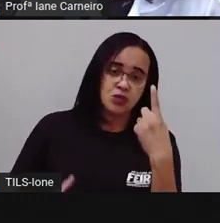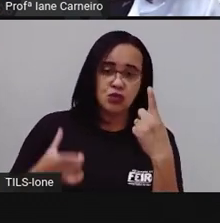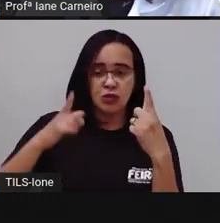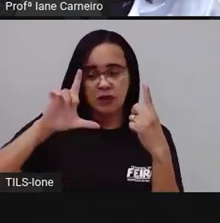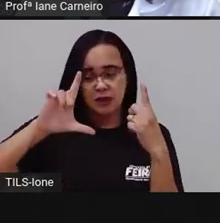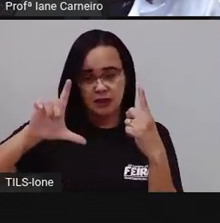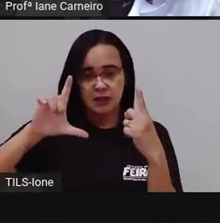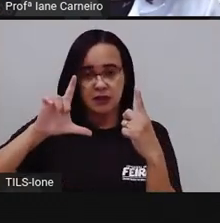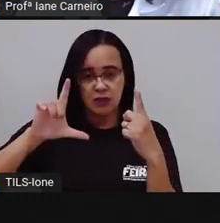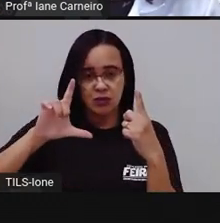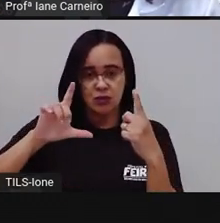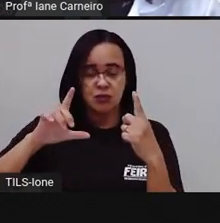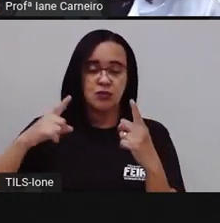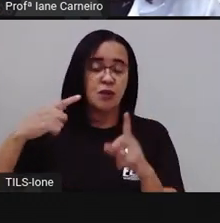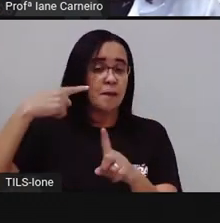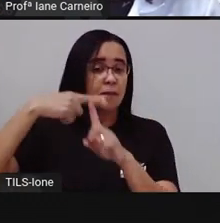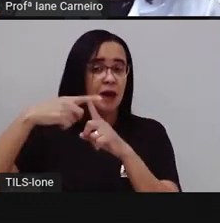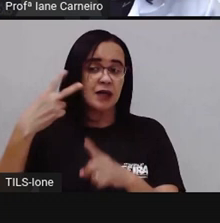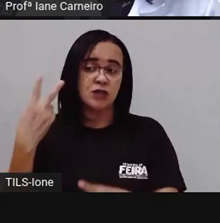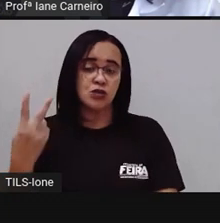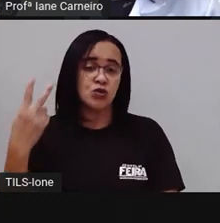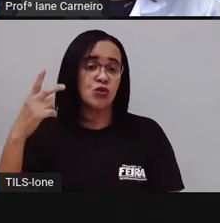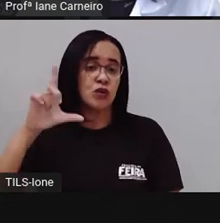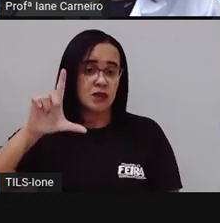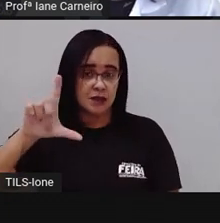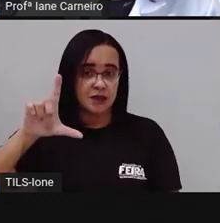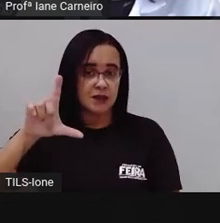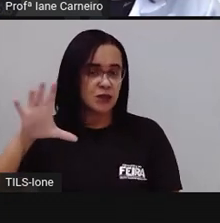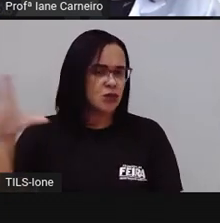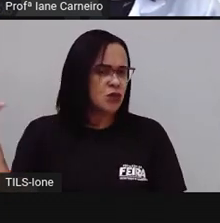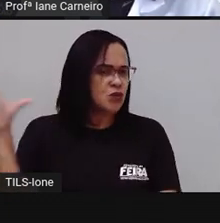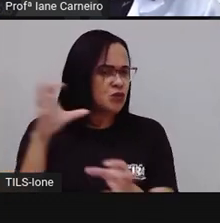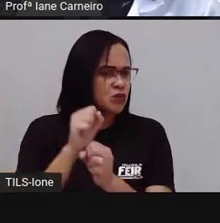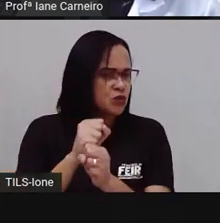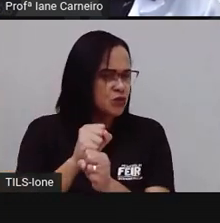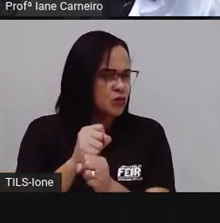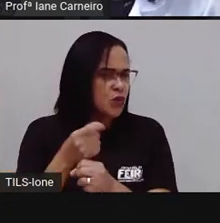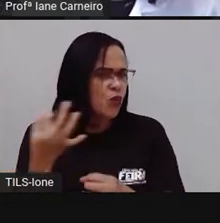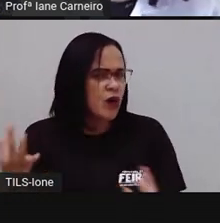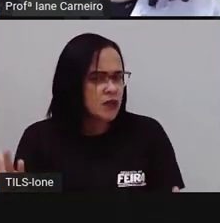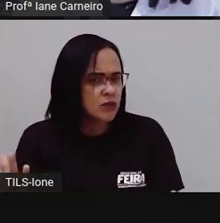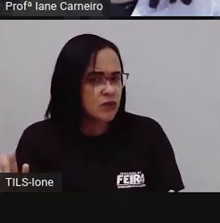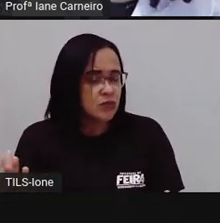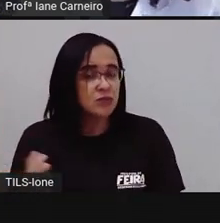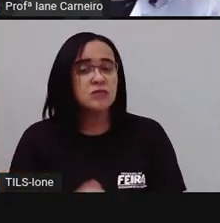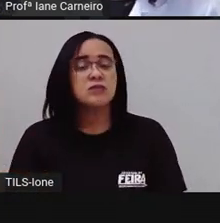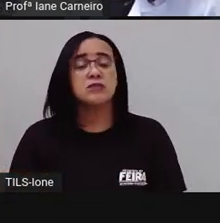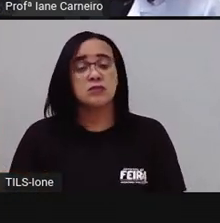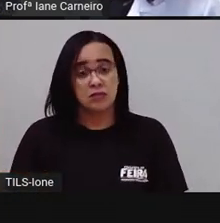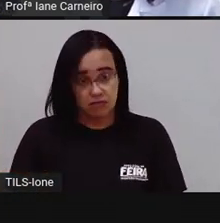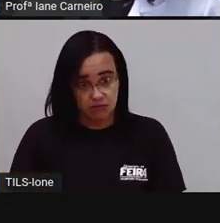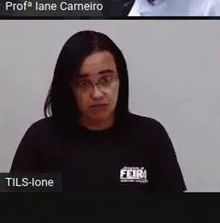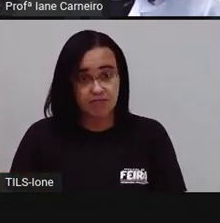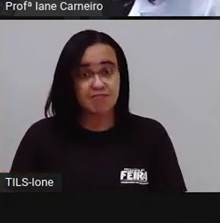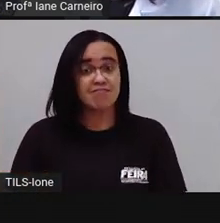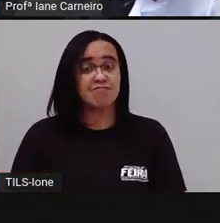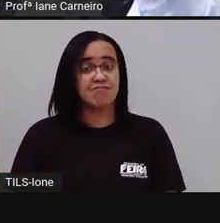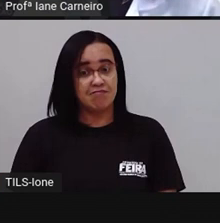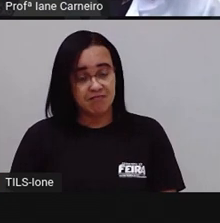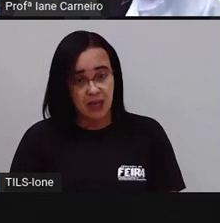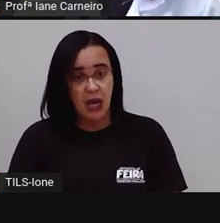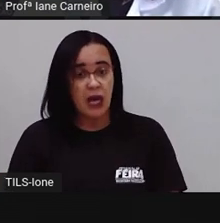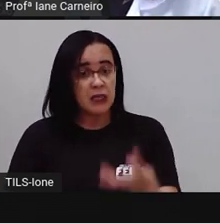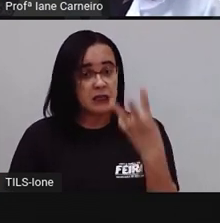mais os dois litros. Quanto é que eu tenho até agora? Um, mais dois, três. Só que a Pró quer formar quanto?